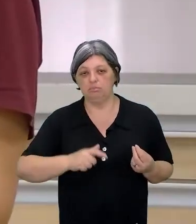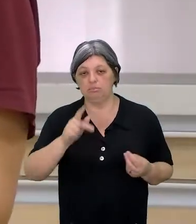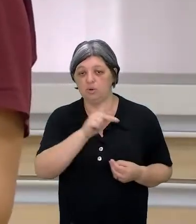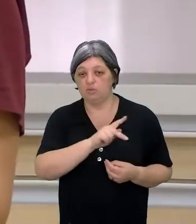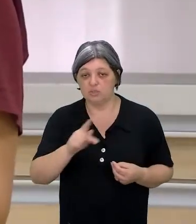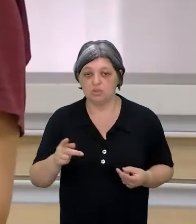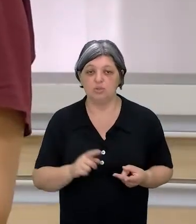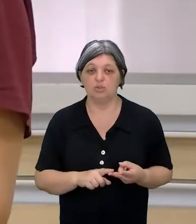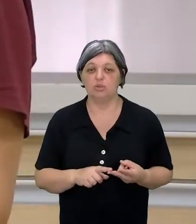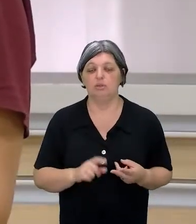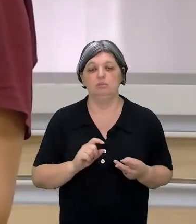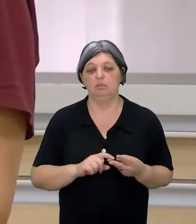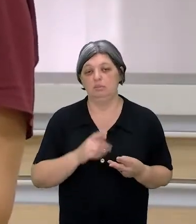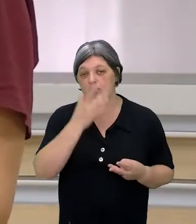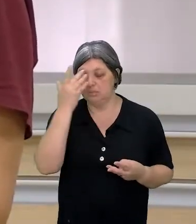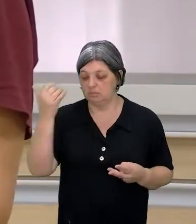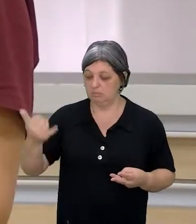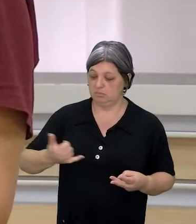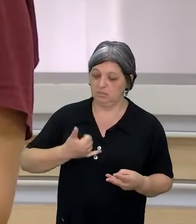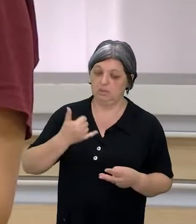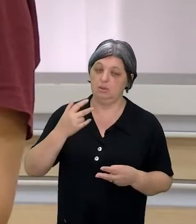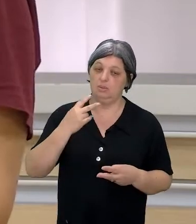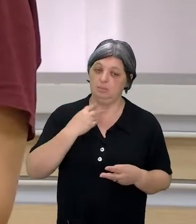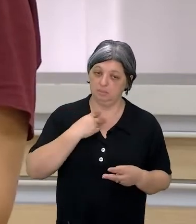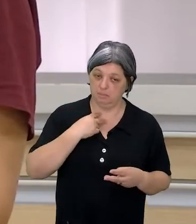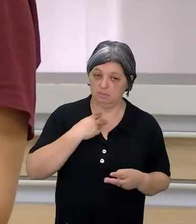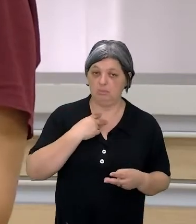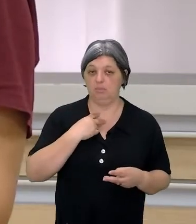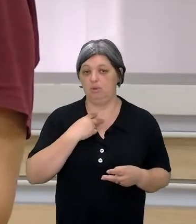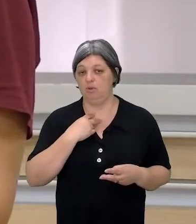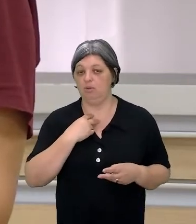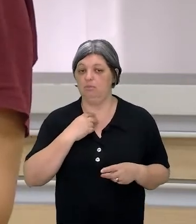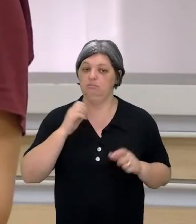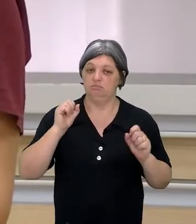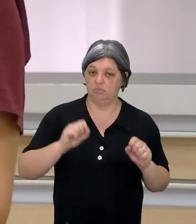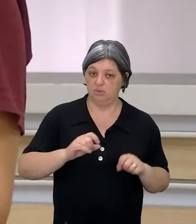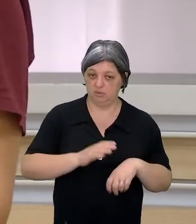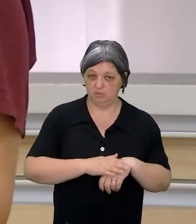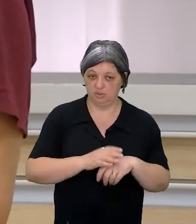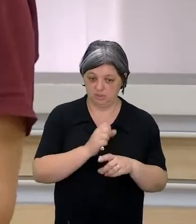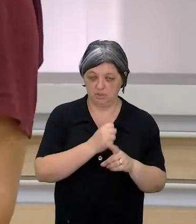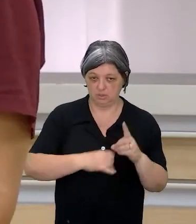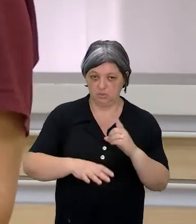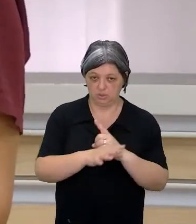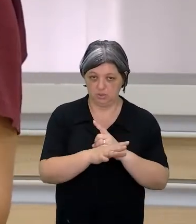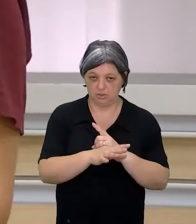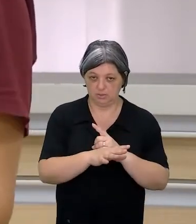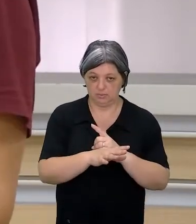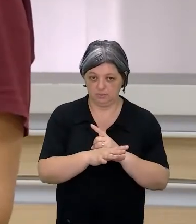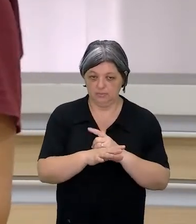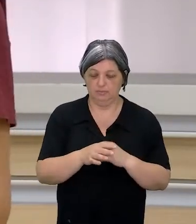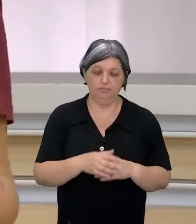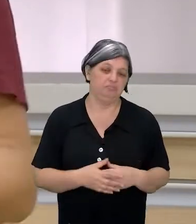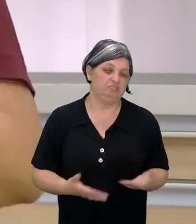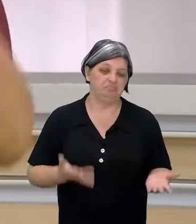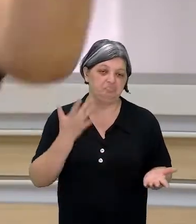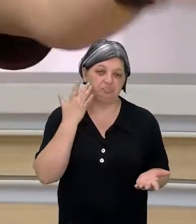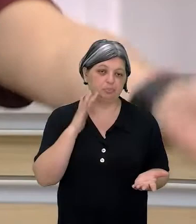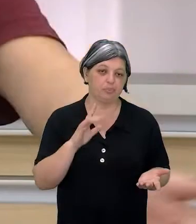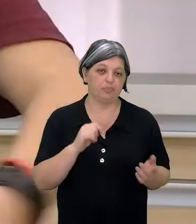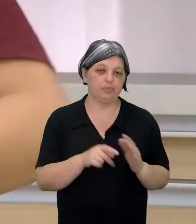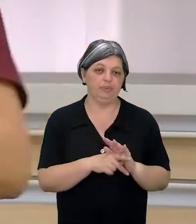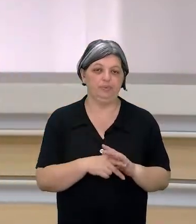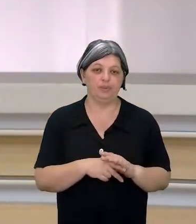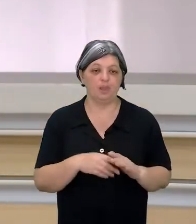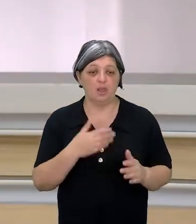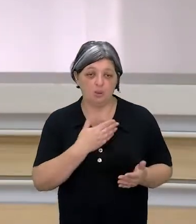me disse o que eu podia ou não podia fazer em sociedade. Eu só, sei lá, comecei a gostar de